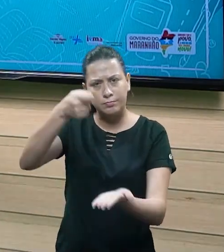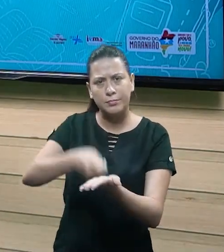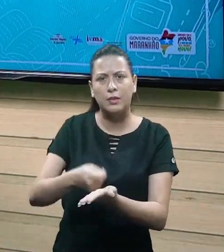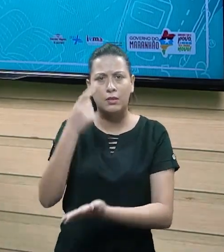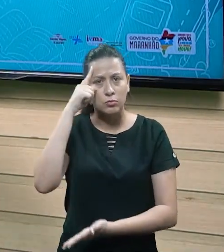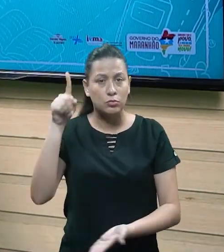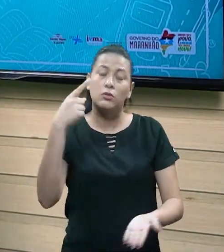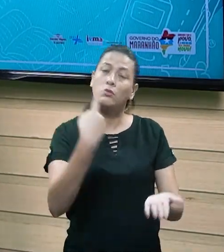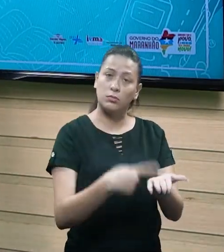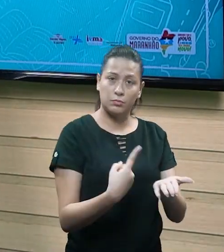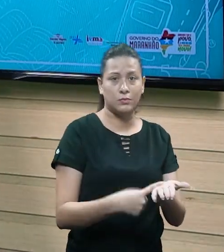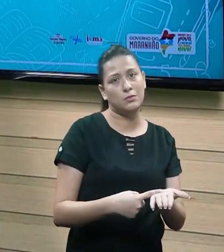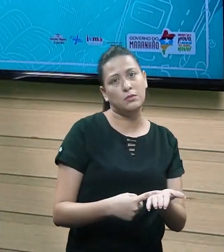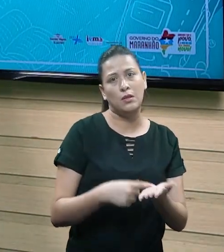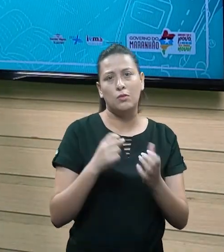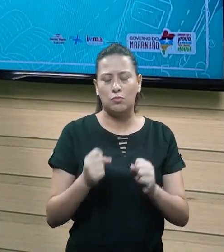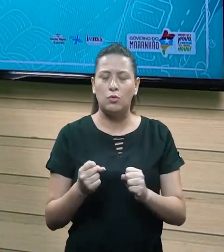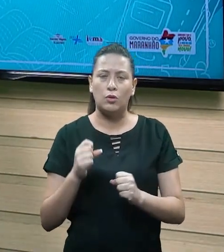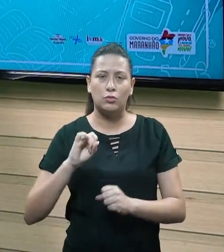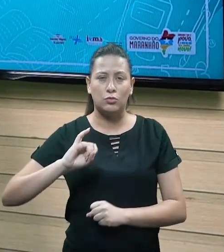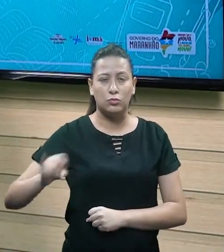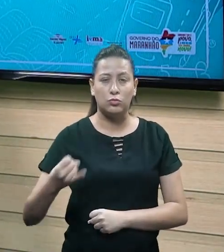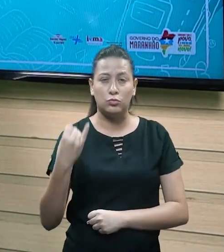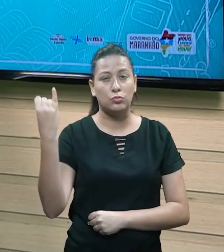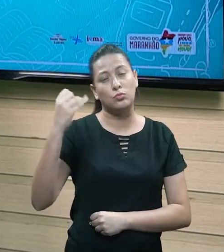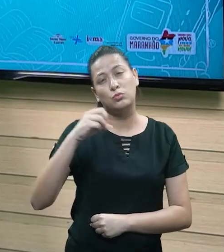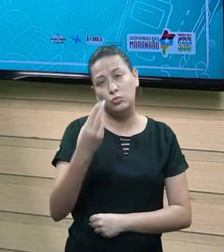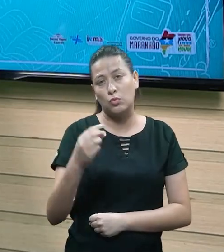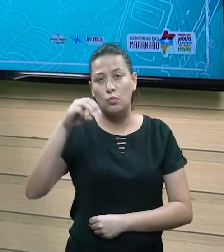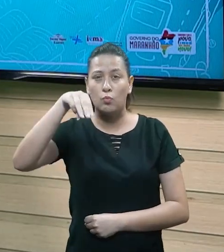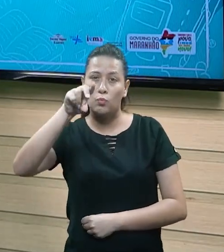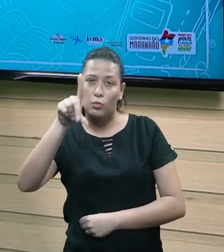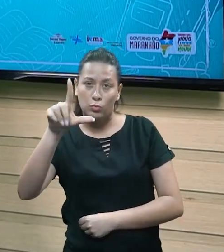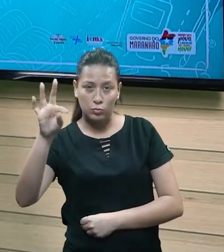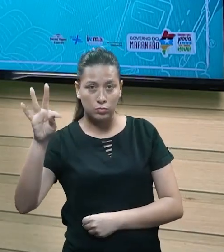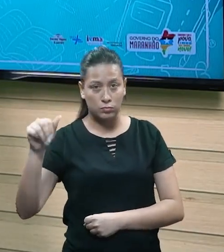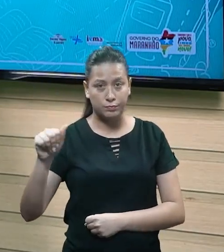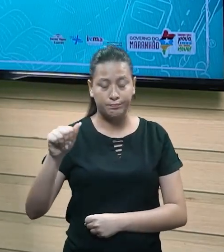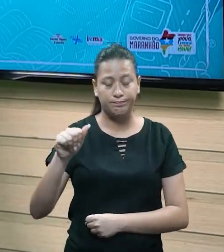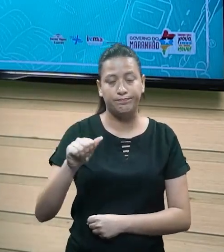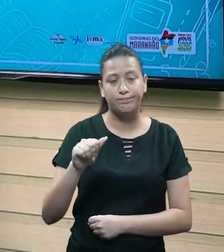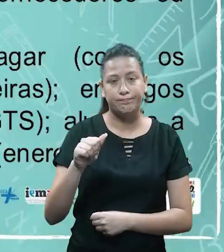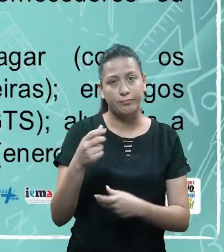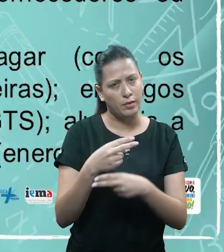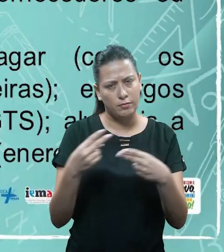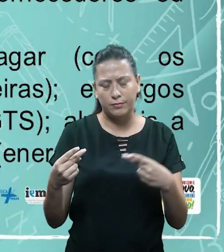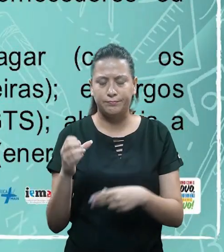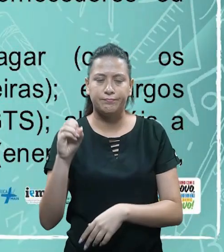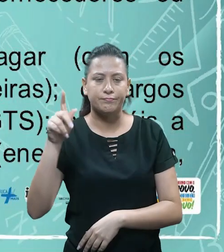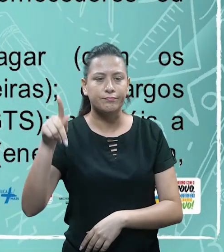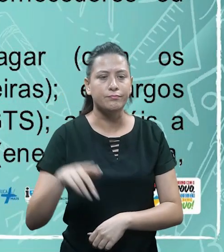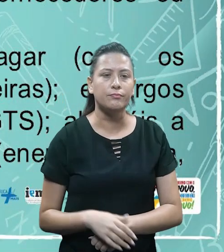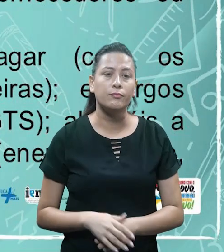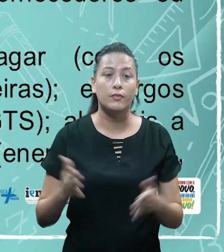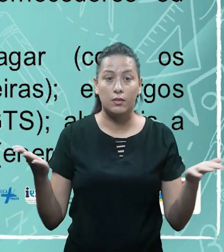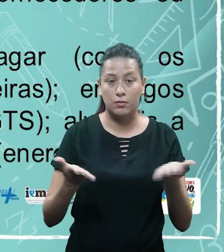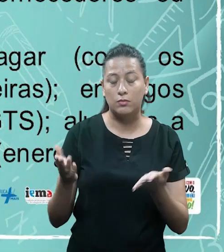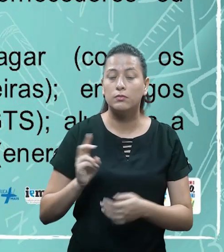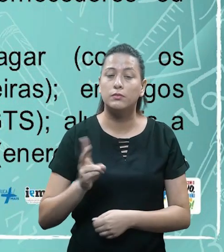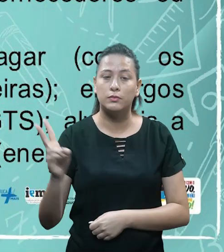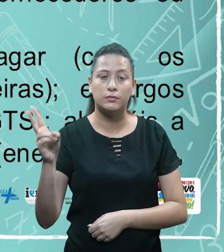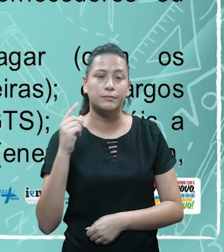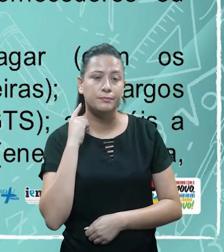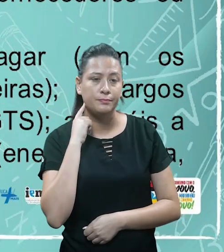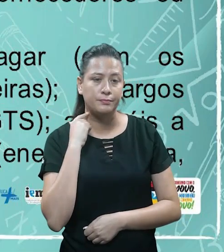exigindo que você pague naquela data. Se não pagar, gera juros, gera multa, certinho? Então vamos lá,